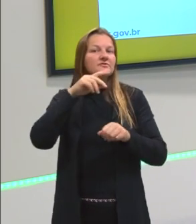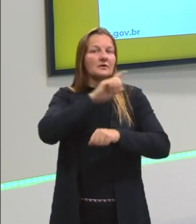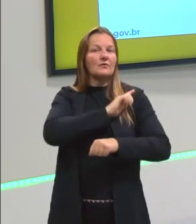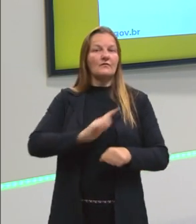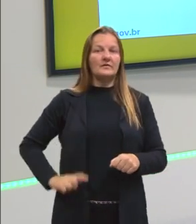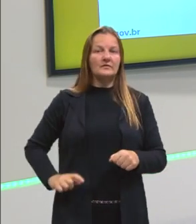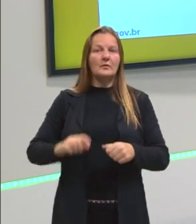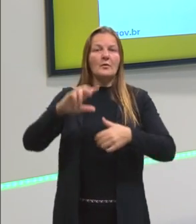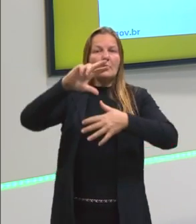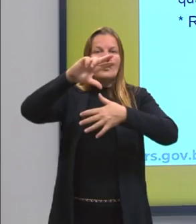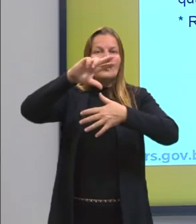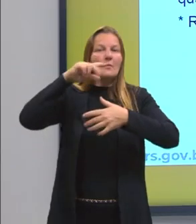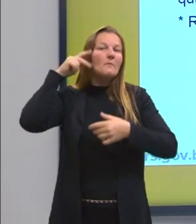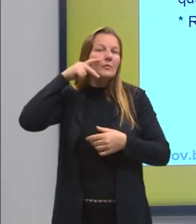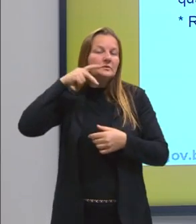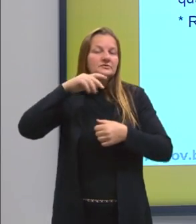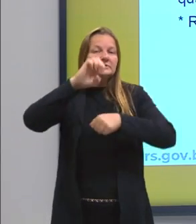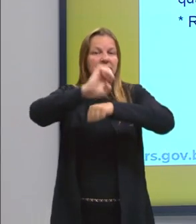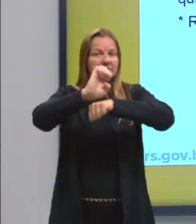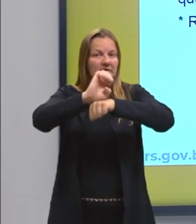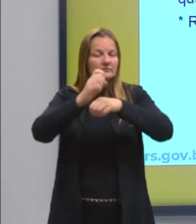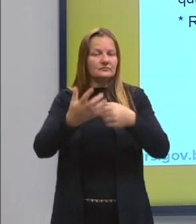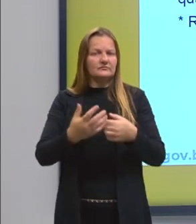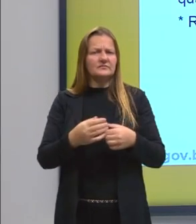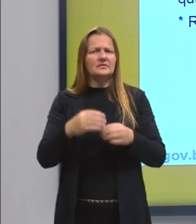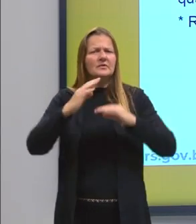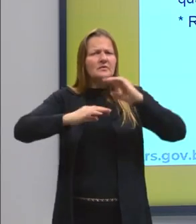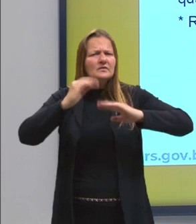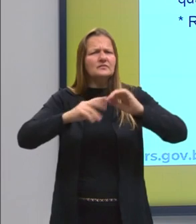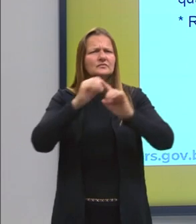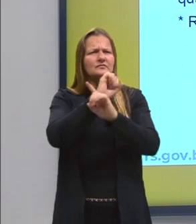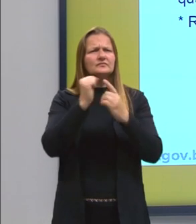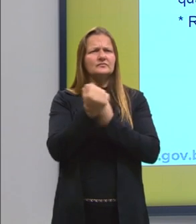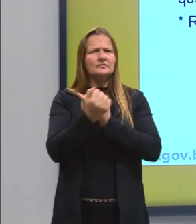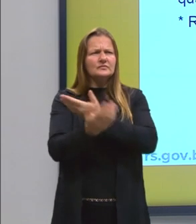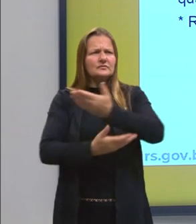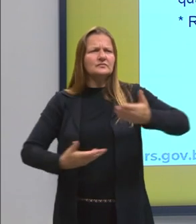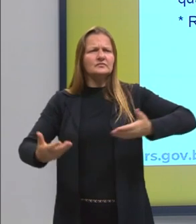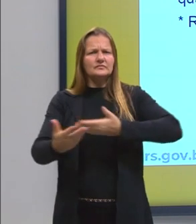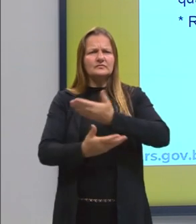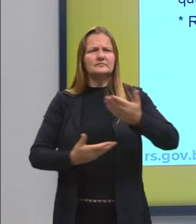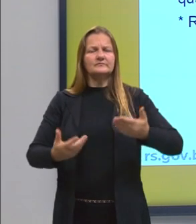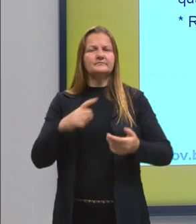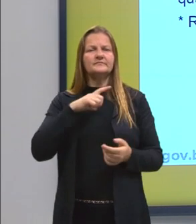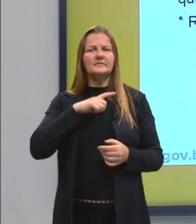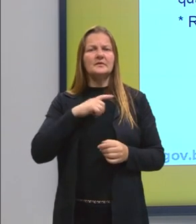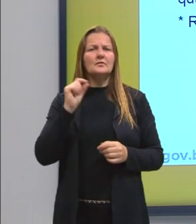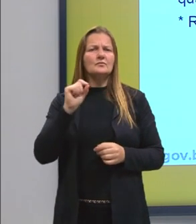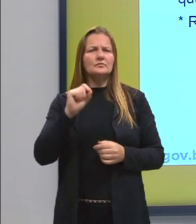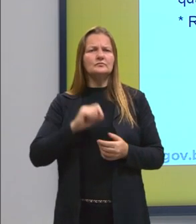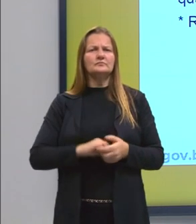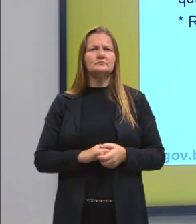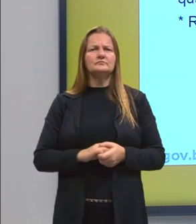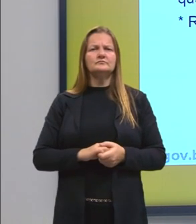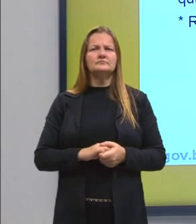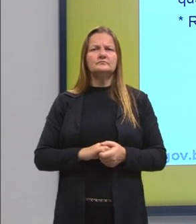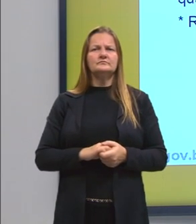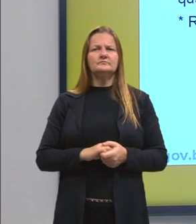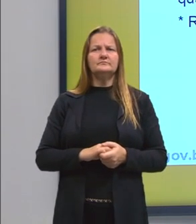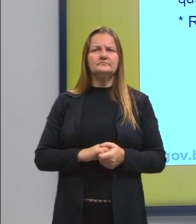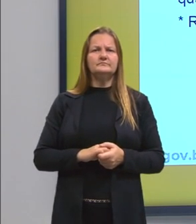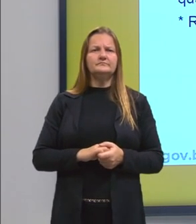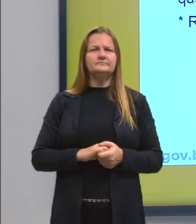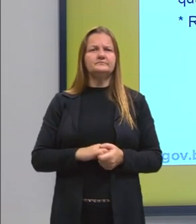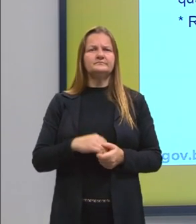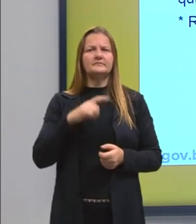Então essas ações, são ações sociais, interligações entre política de governo e política de Estado. também acontece isso.